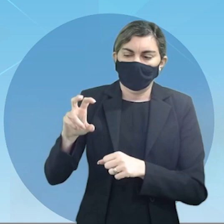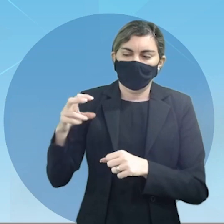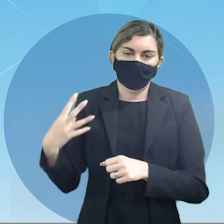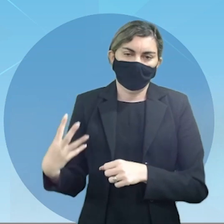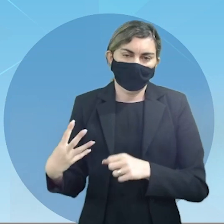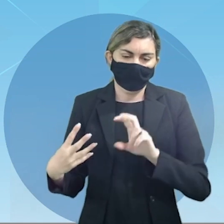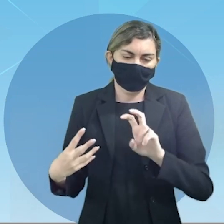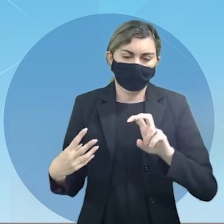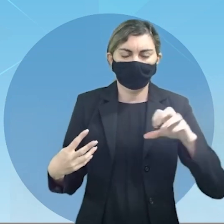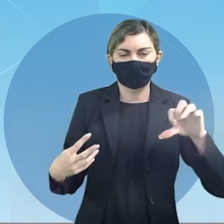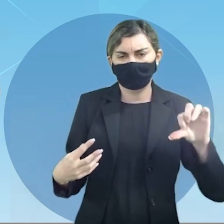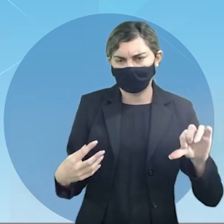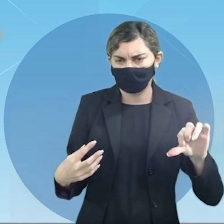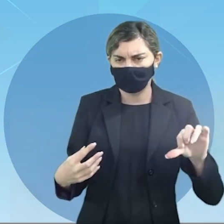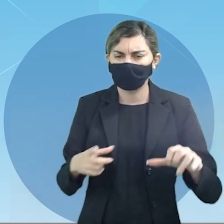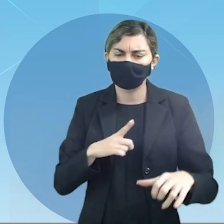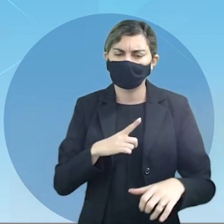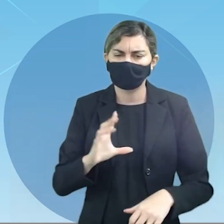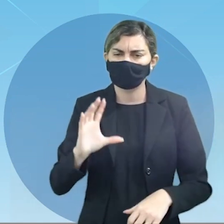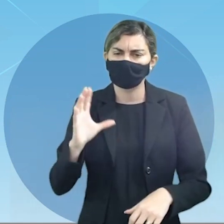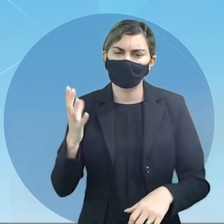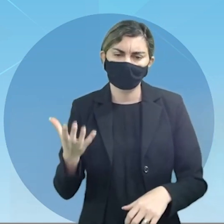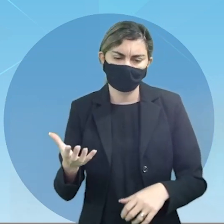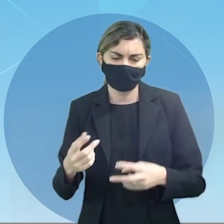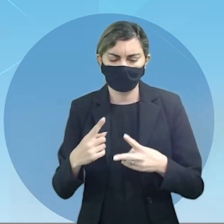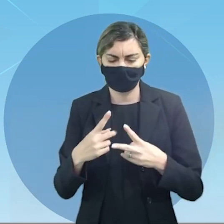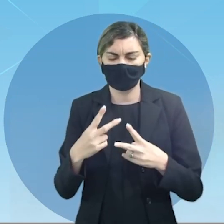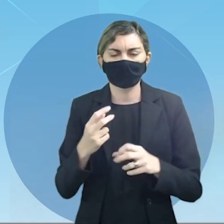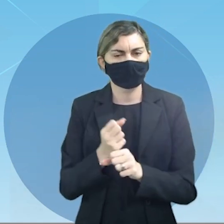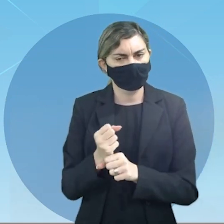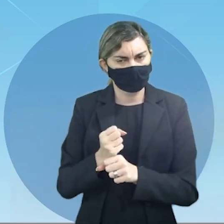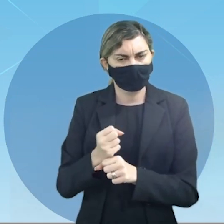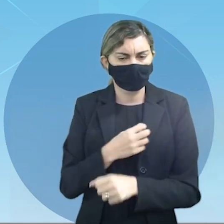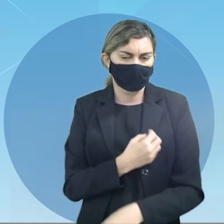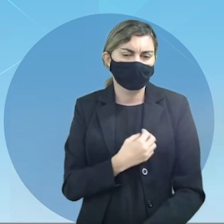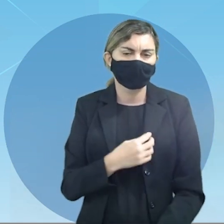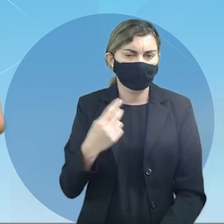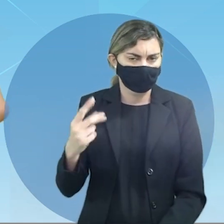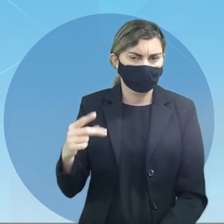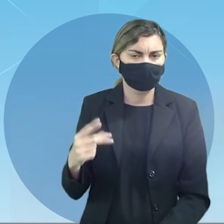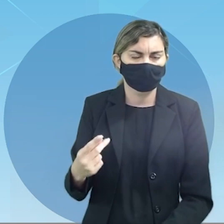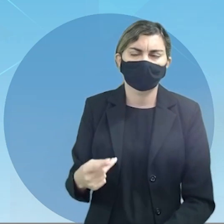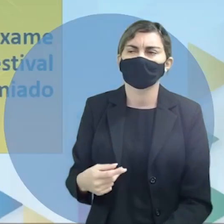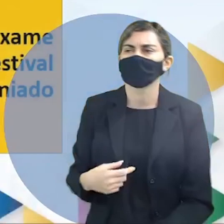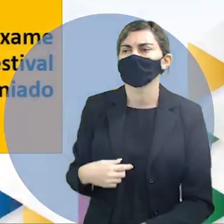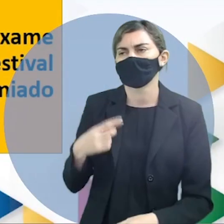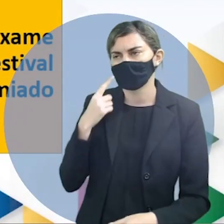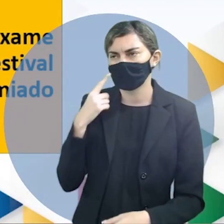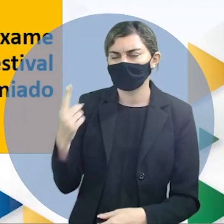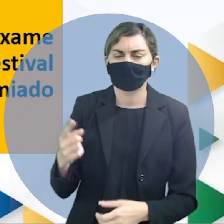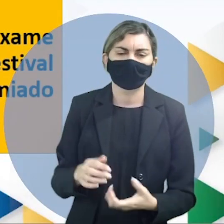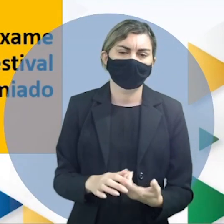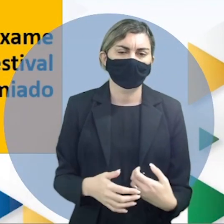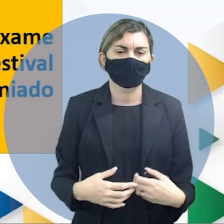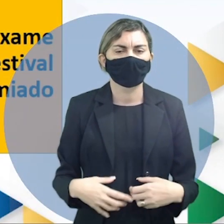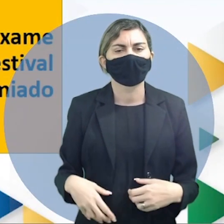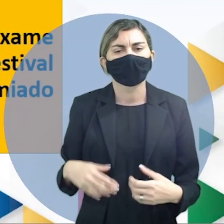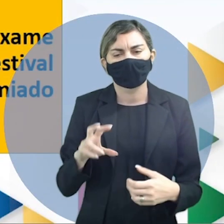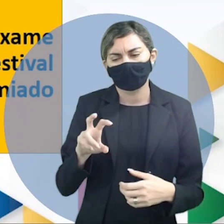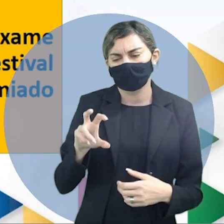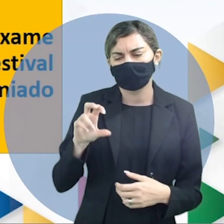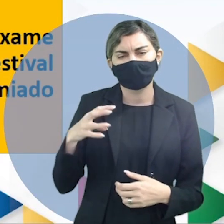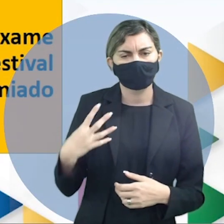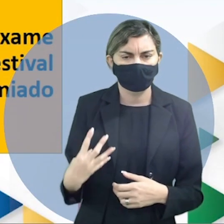e 59 o será que houve nesses dois anos na vida desse líder religioso acompanhem comigo em